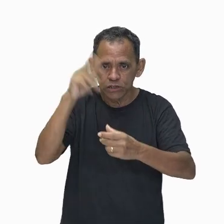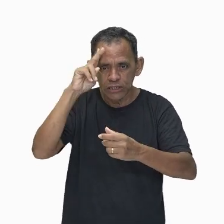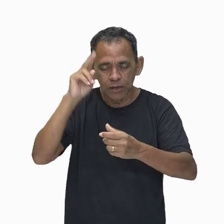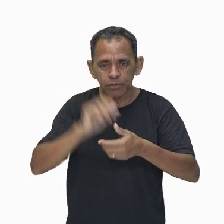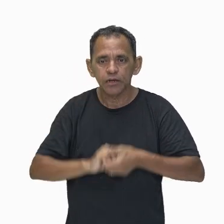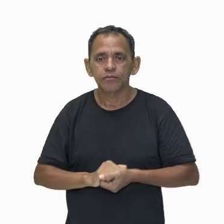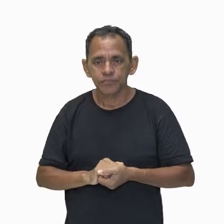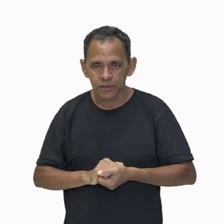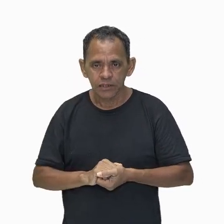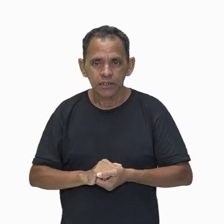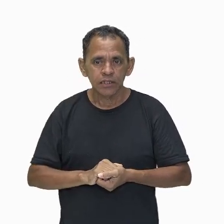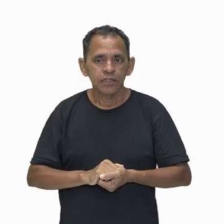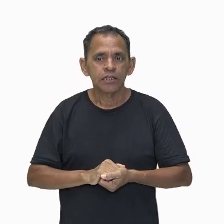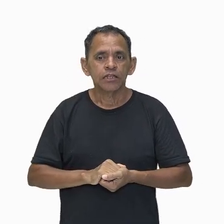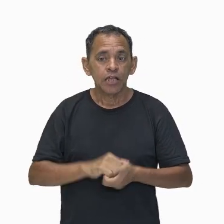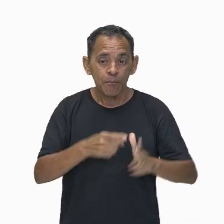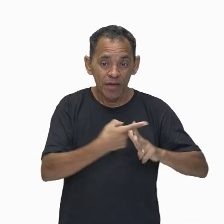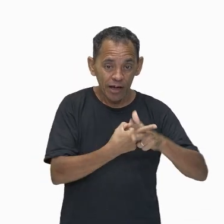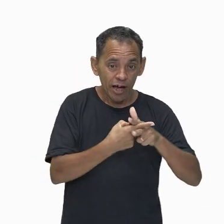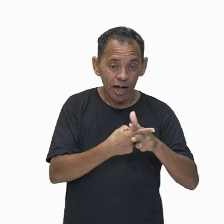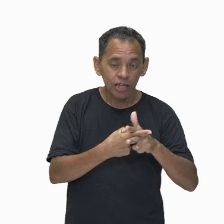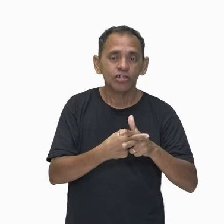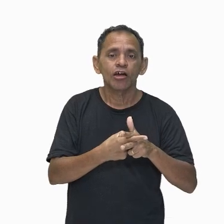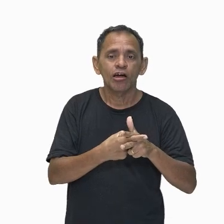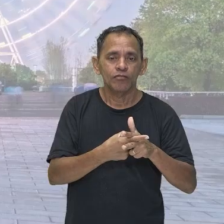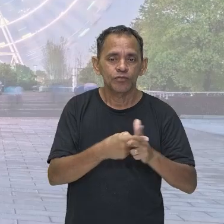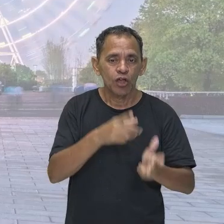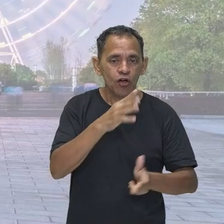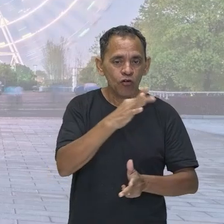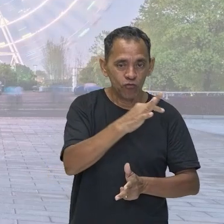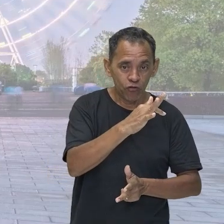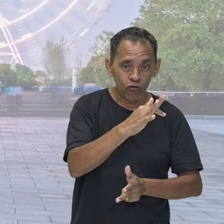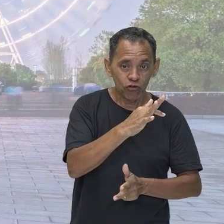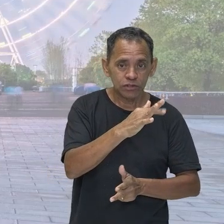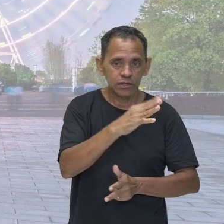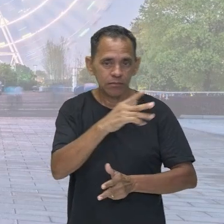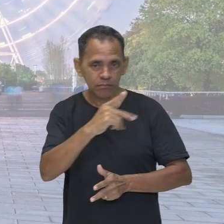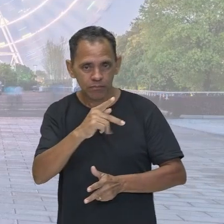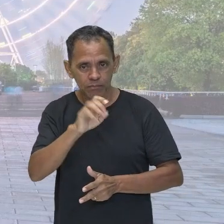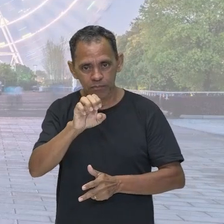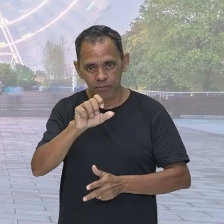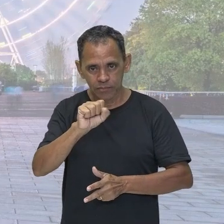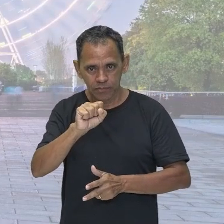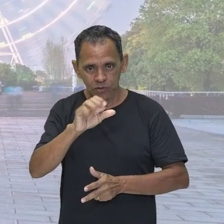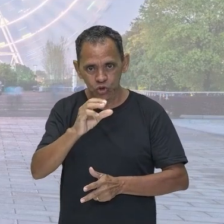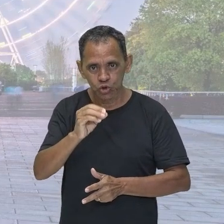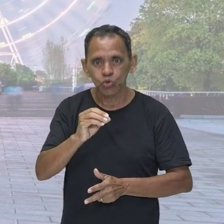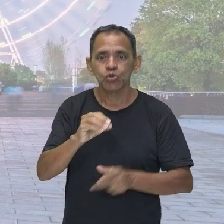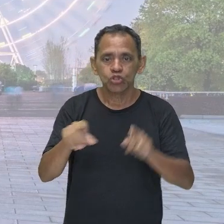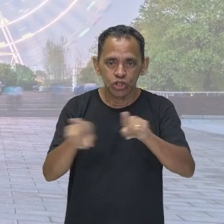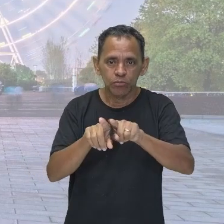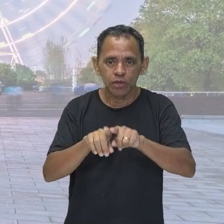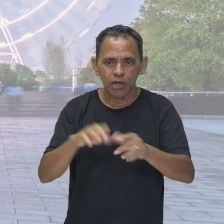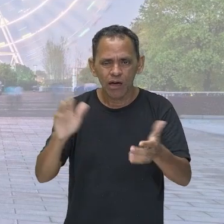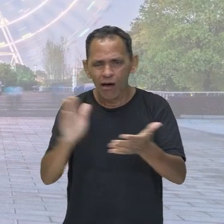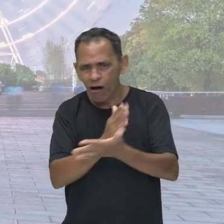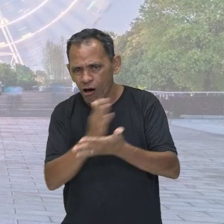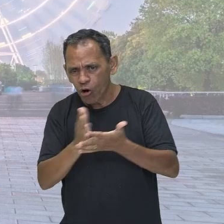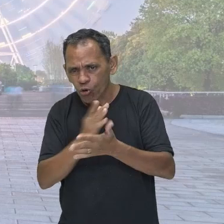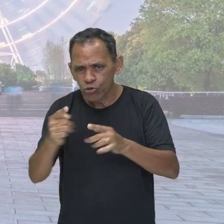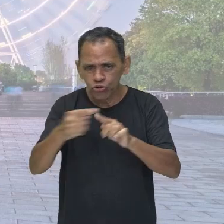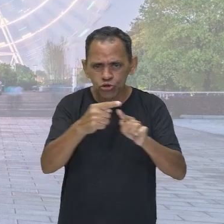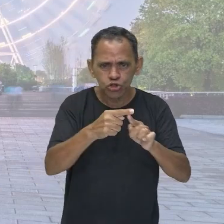elástica, pessoal. Em alguns sistemas físicos, a gente percebe isso daí. E aí, por que que é